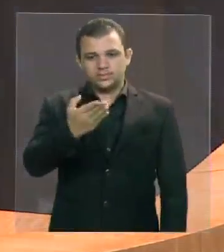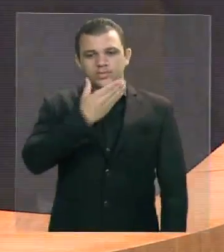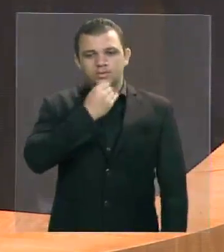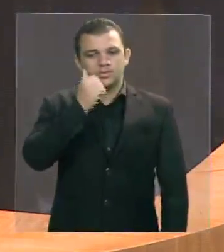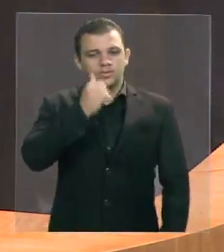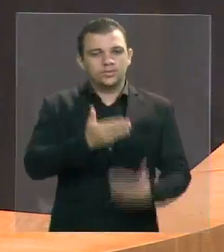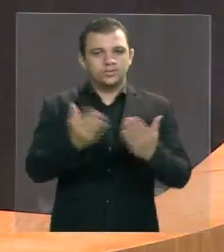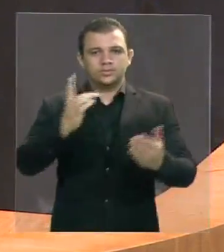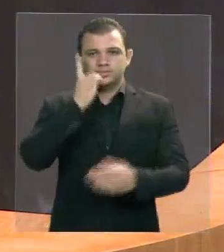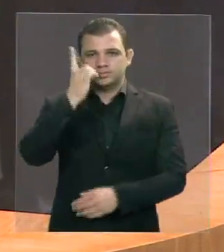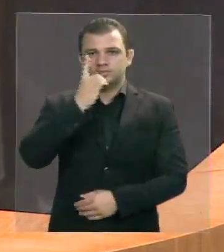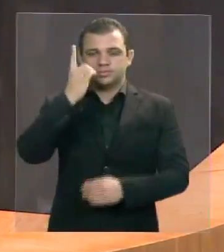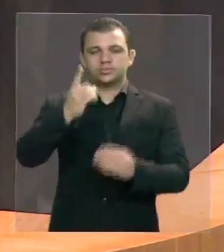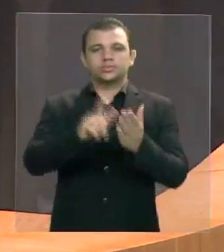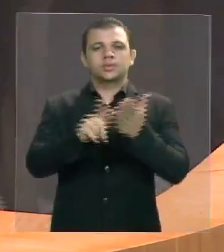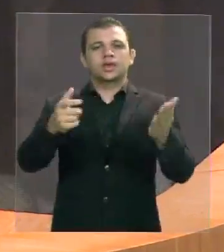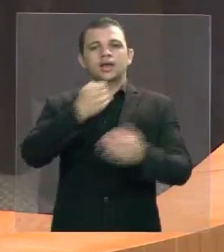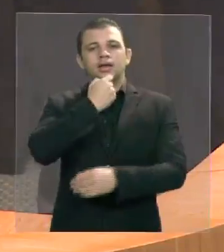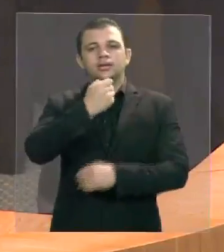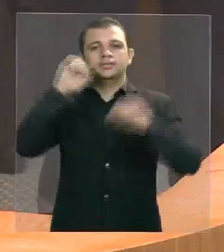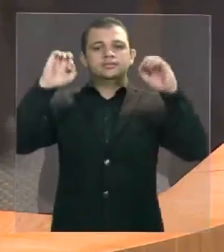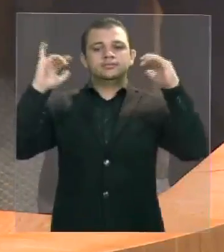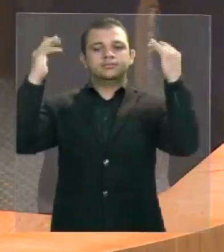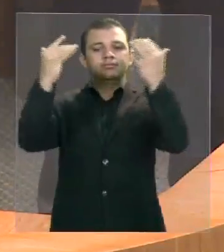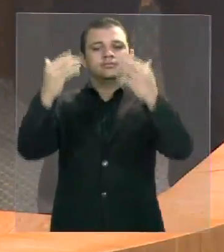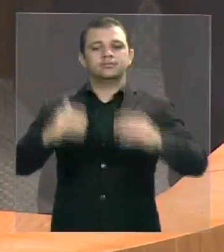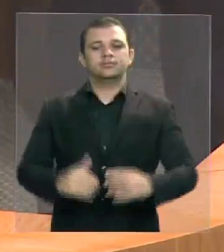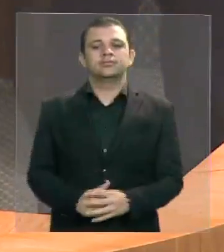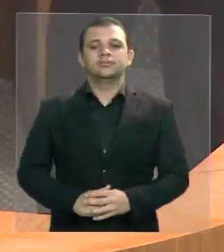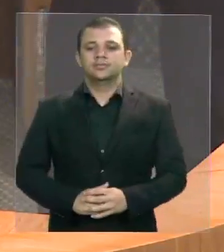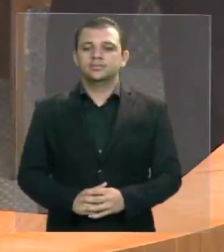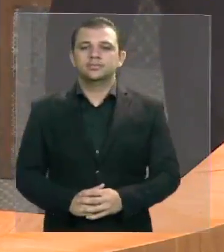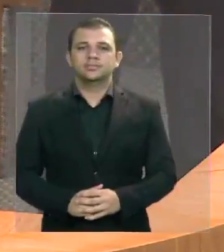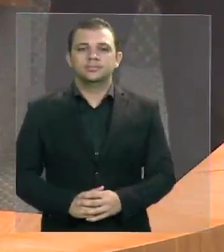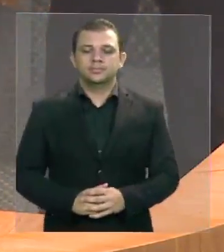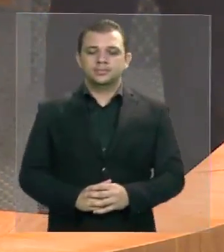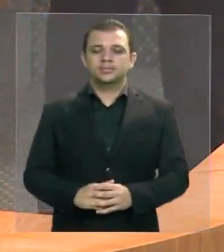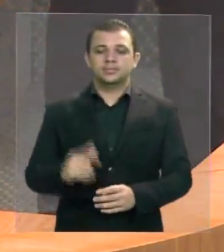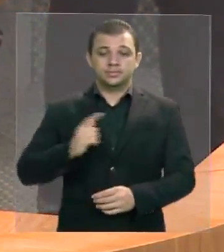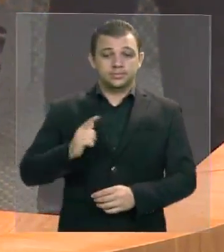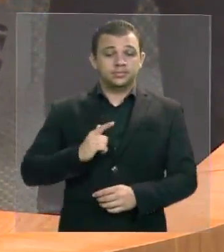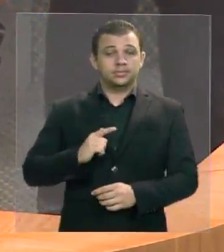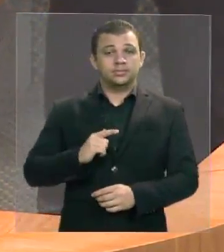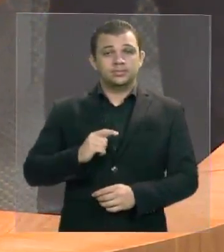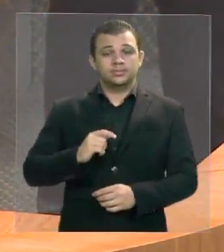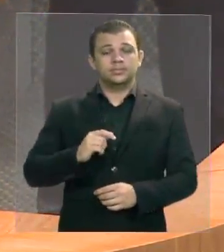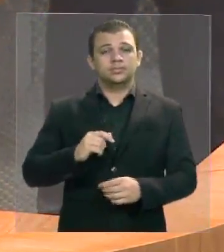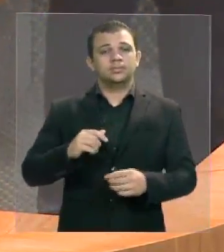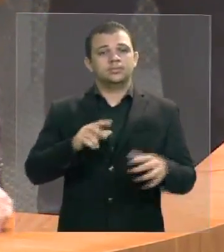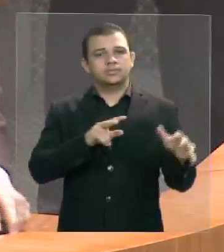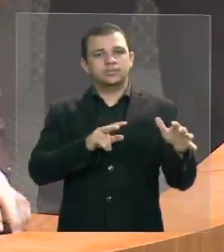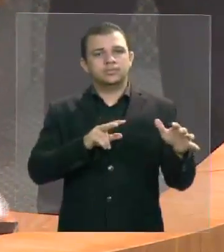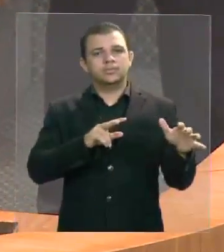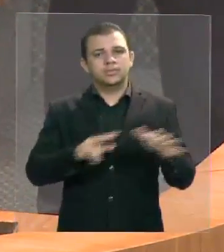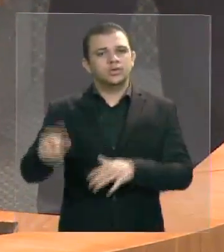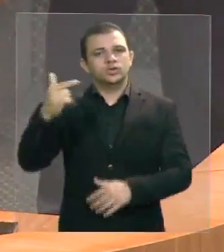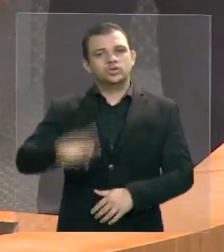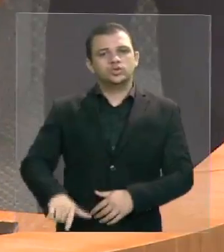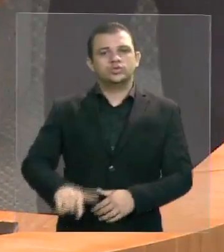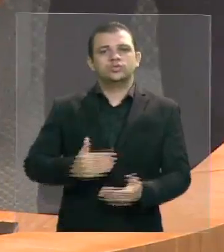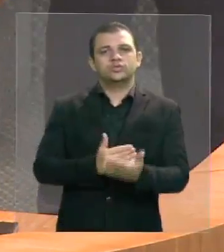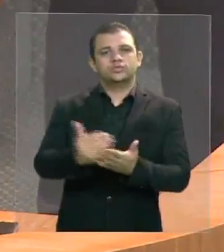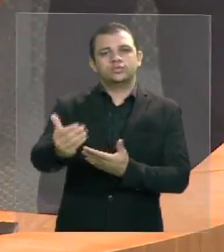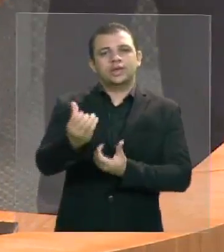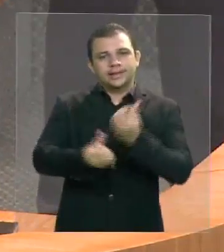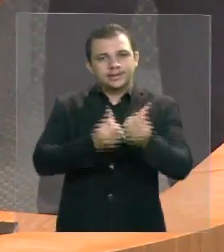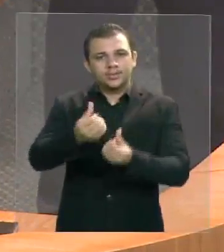e estamos iniciando mais um semestre aqui na Assembleia Legislativa Senhor presidente, quero ressaltar que na última sexta